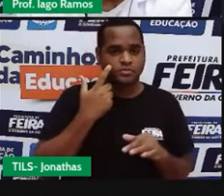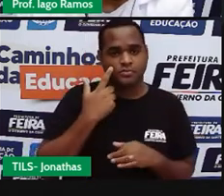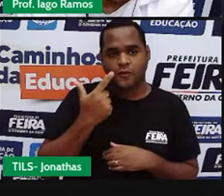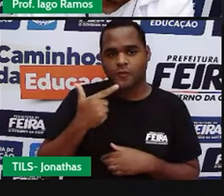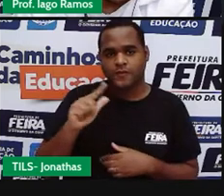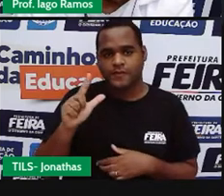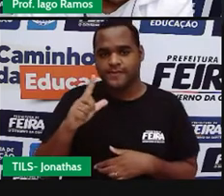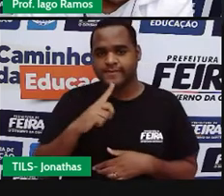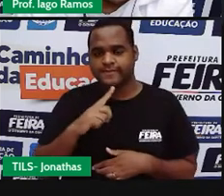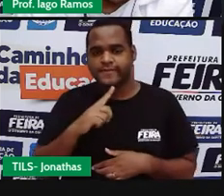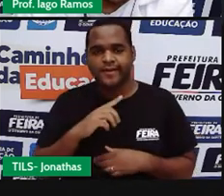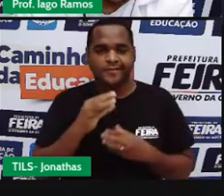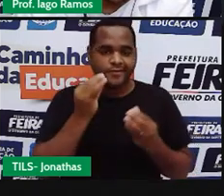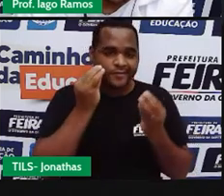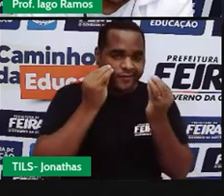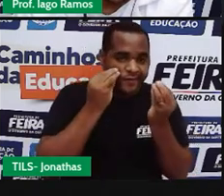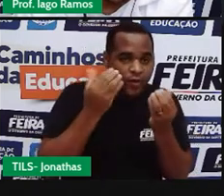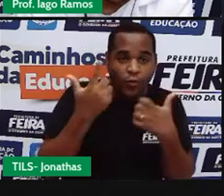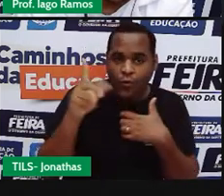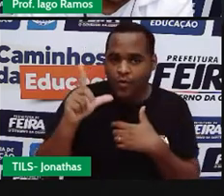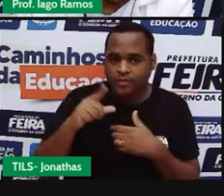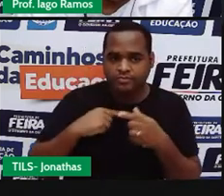Eu vou colocar um outro ponto aqui, ó.